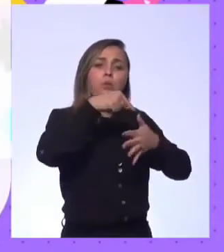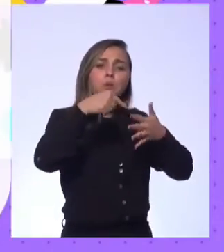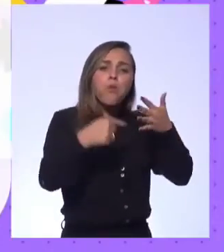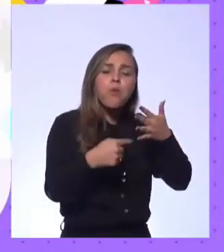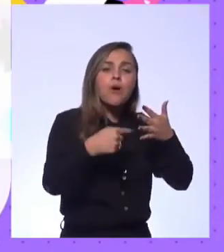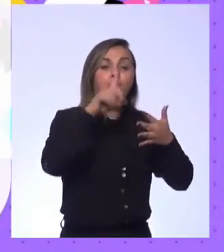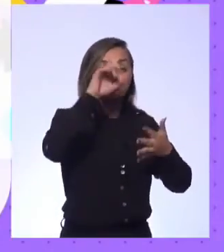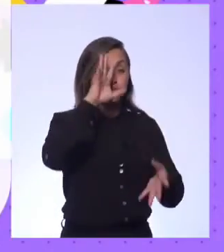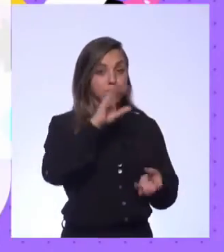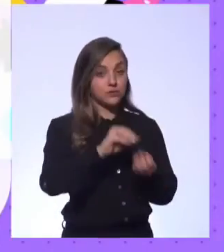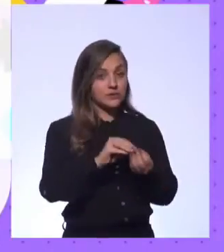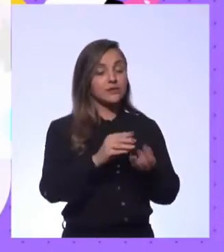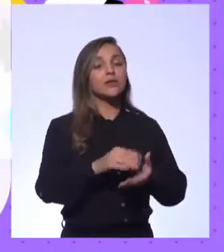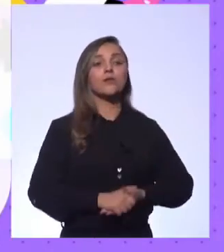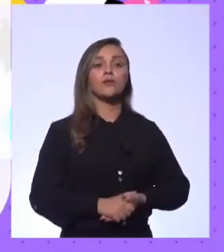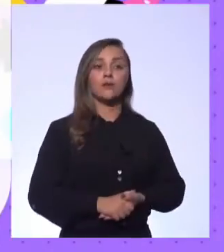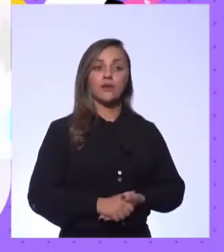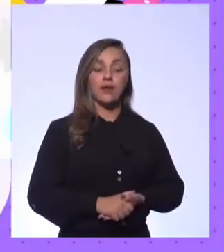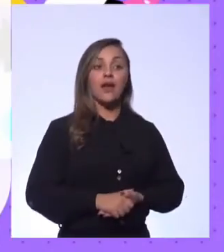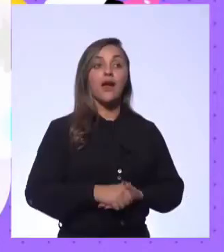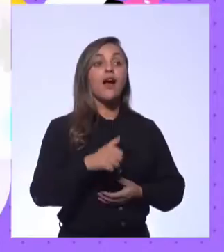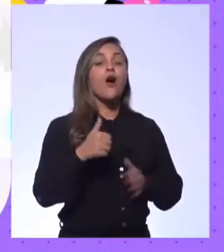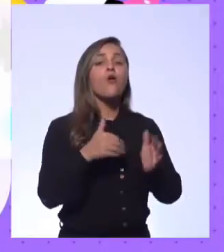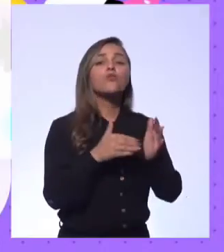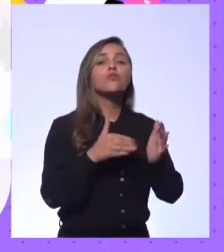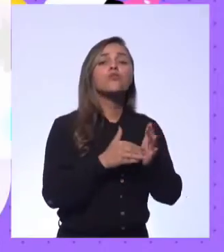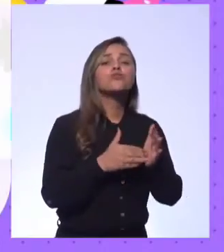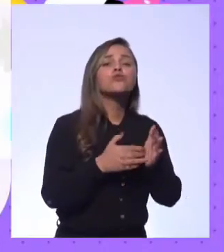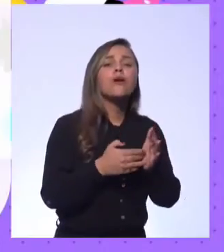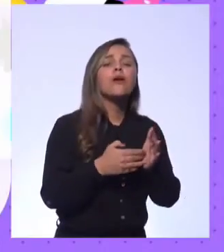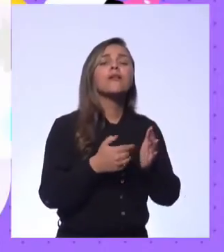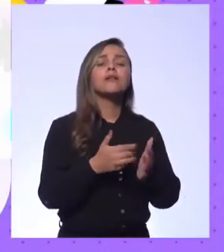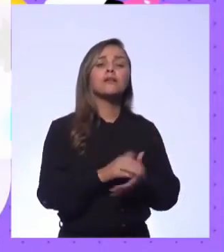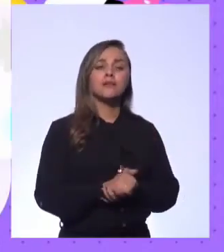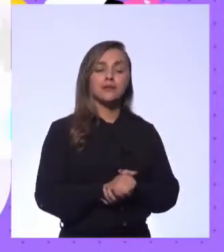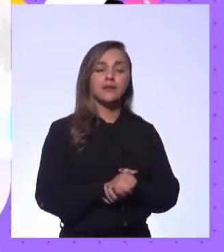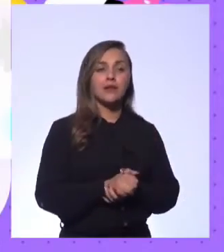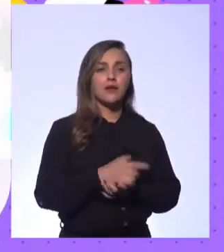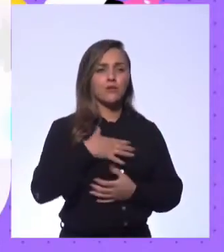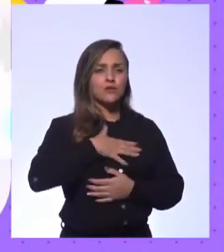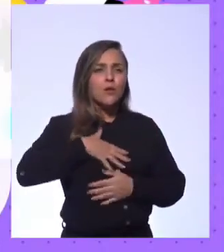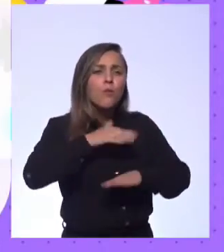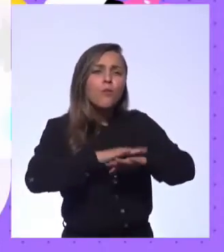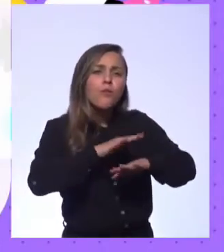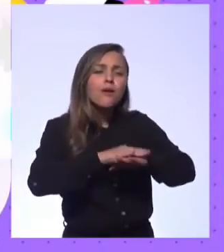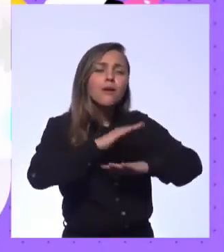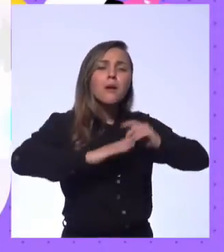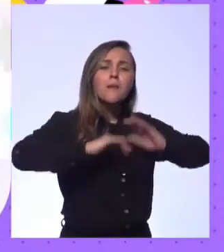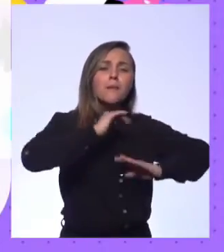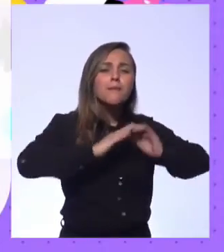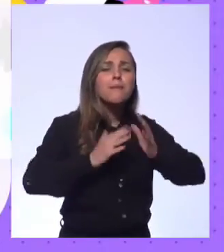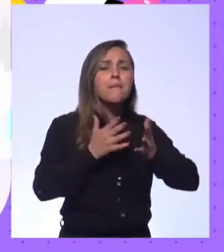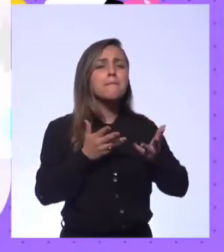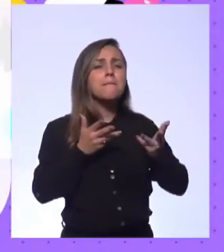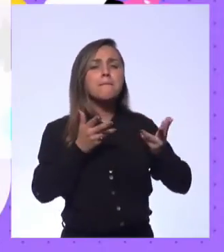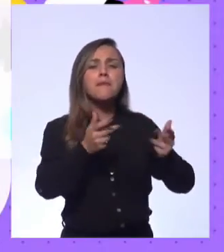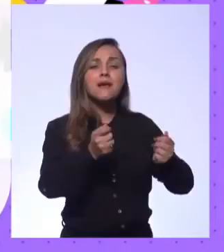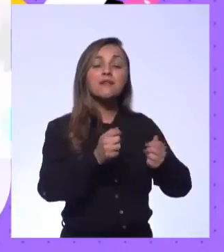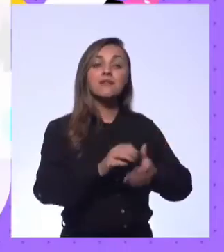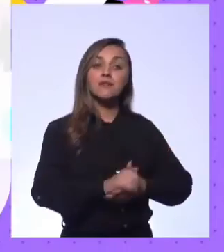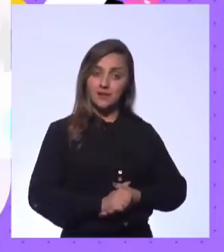decisão? Penúltima pergunta. Gosta de fazer bem feito qualquer trabalho que assume? Importantíssima pergunta. a última.